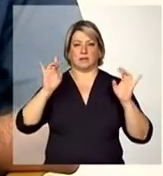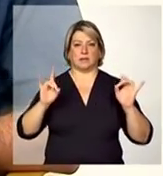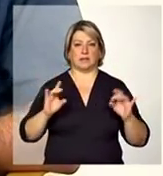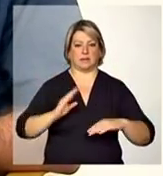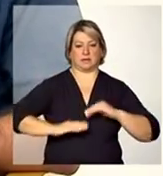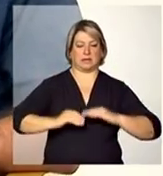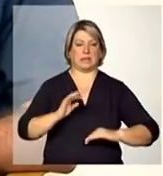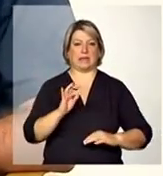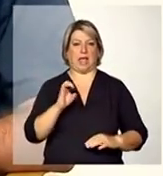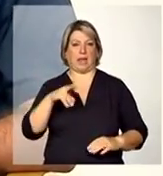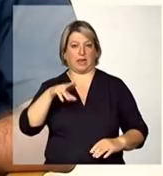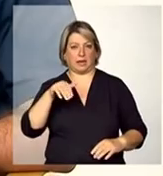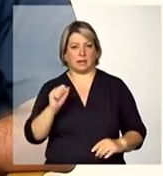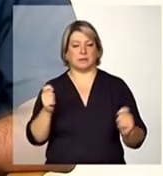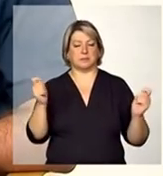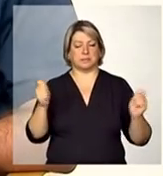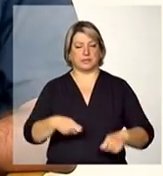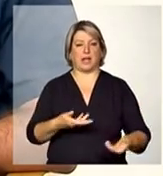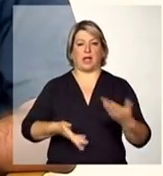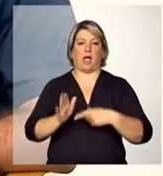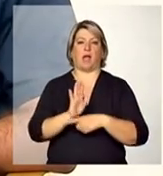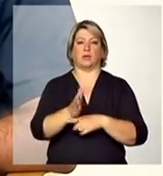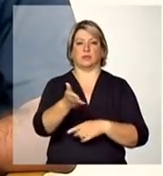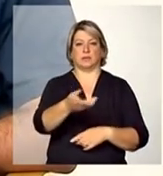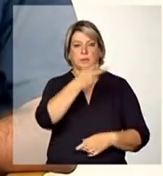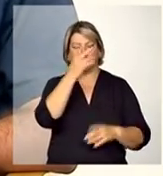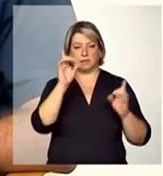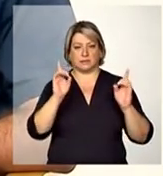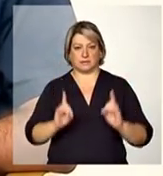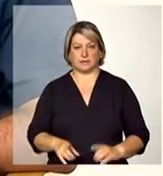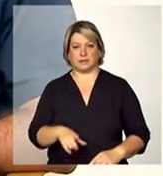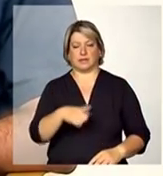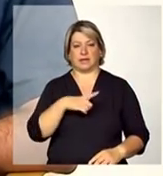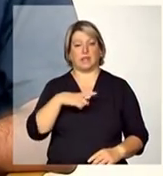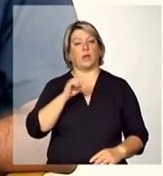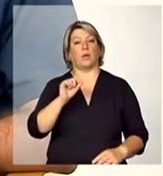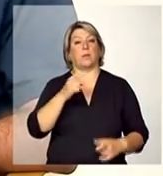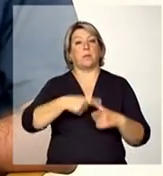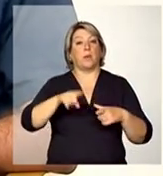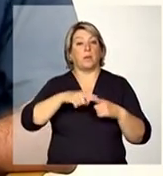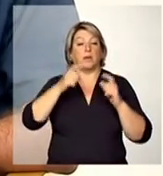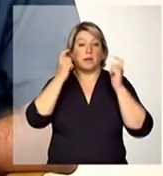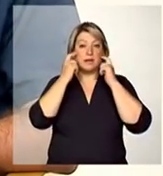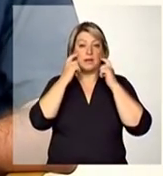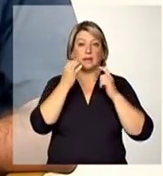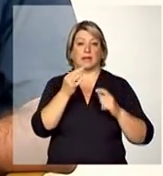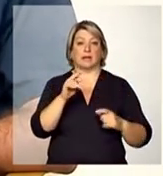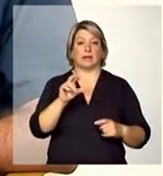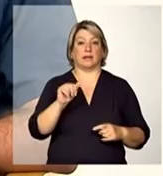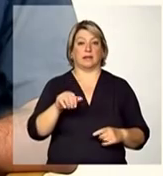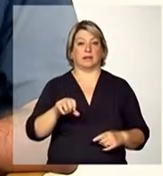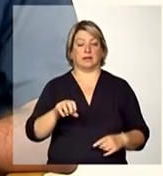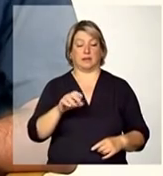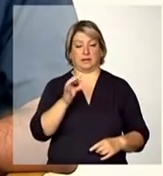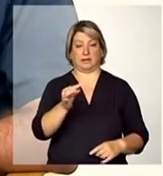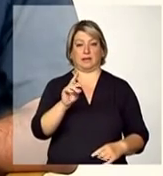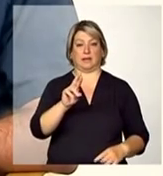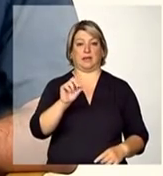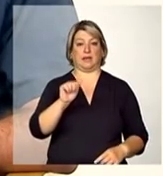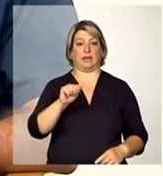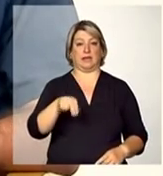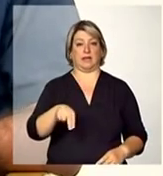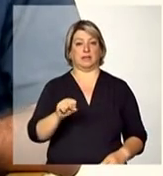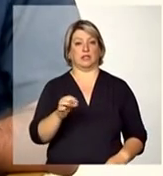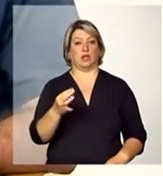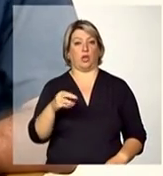para dar conta das especificidades que essas pessoas necessitam e que essas pessoas merecem enquanto cidadãos de